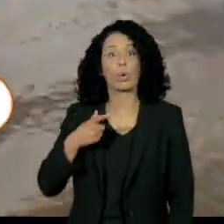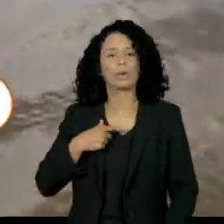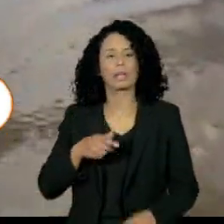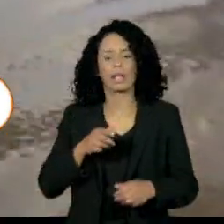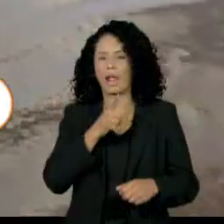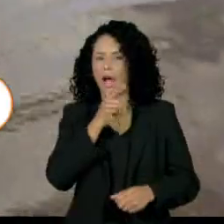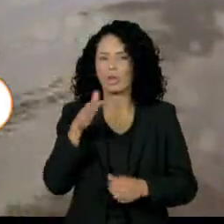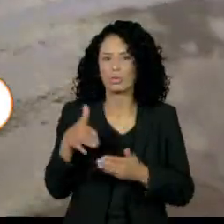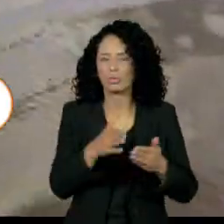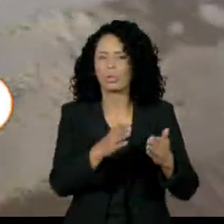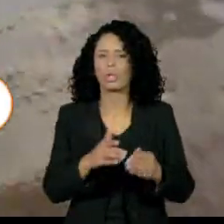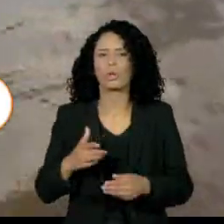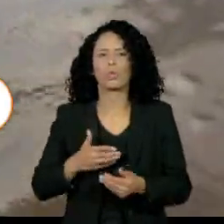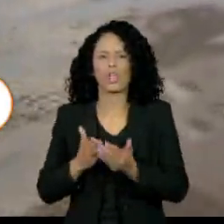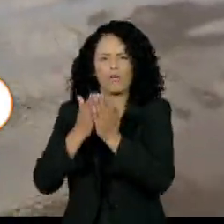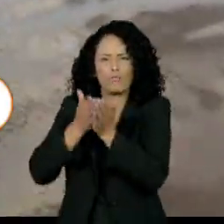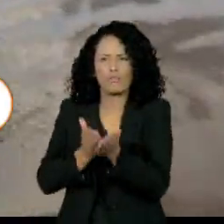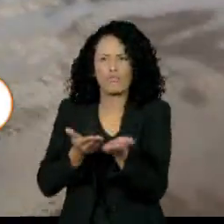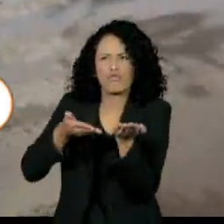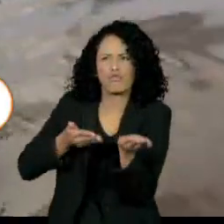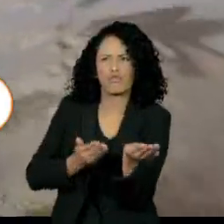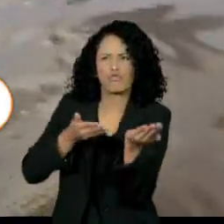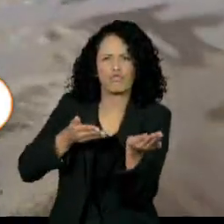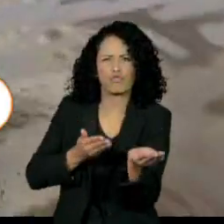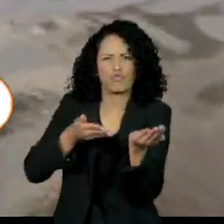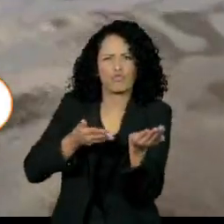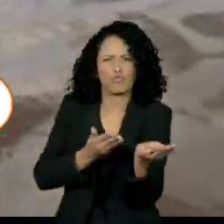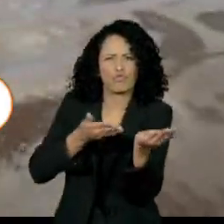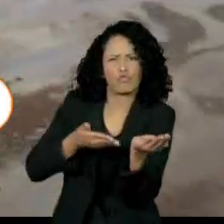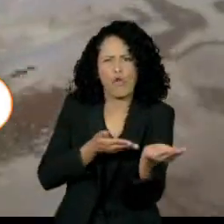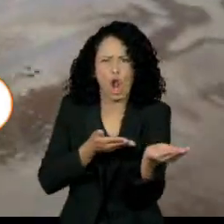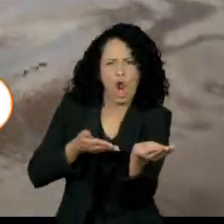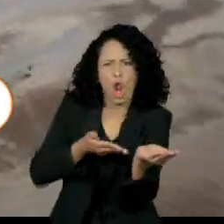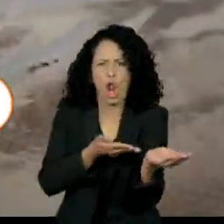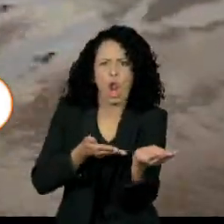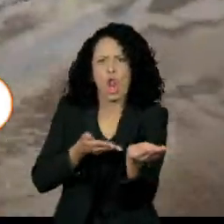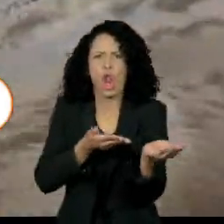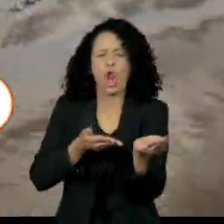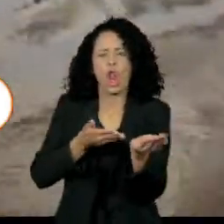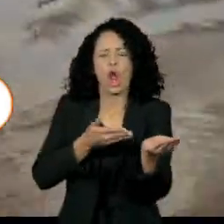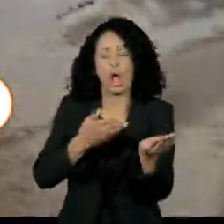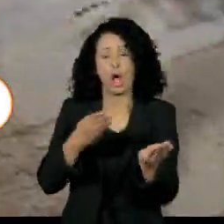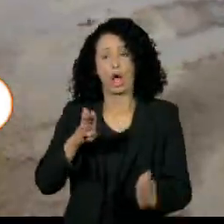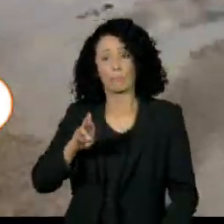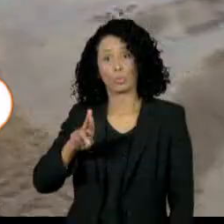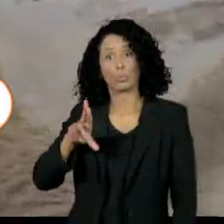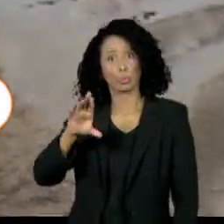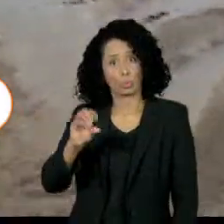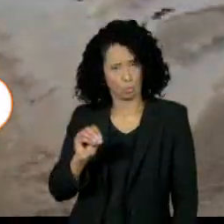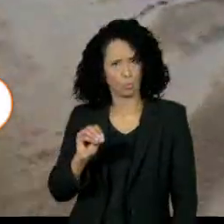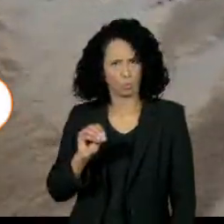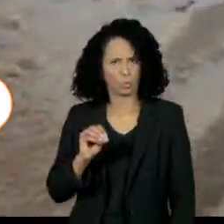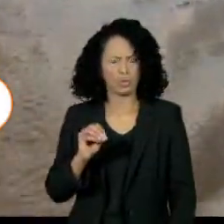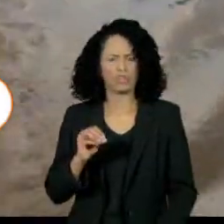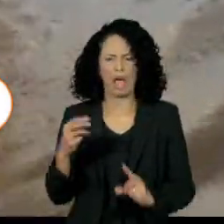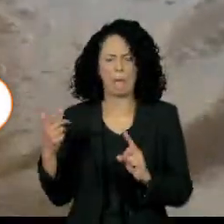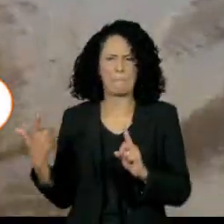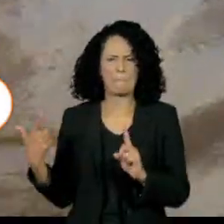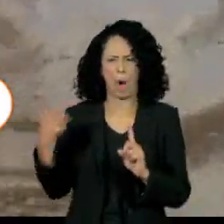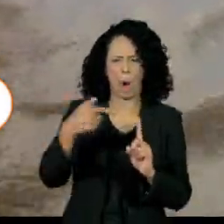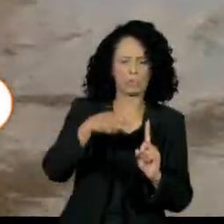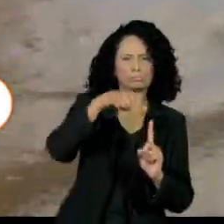Itacaí entre Bruno e Jefferson, uma troca de tiros. Bruno foi atingido, a lancha em que eles estavam ficou